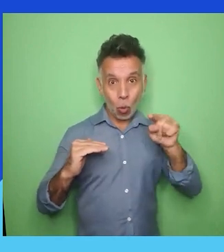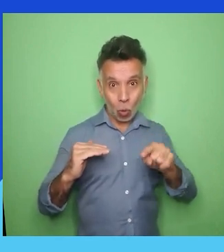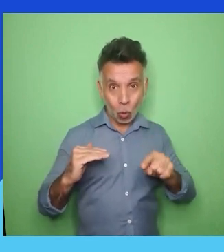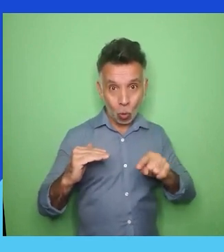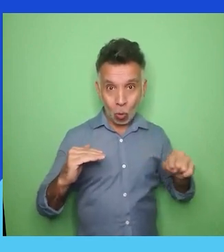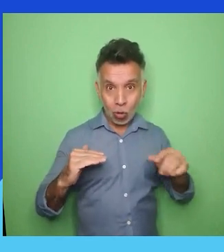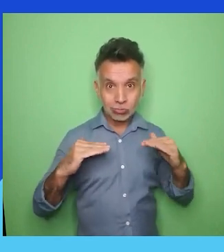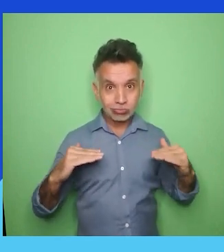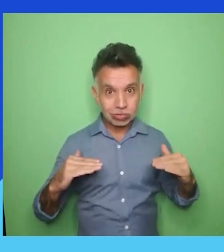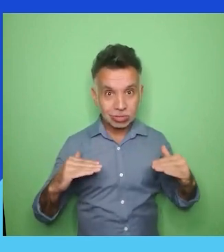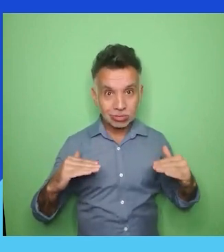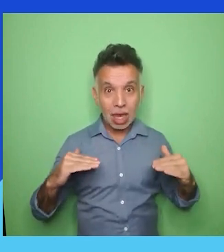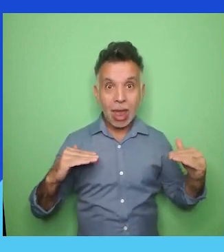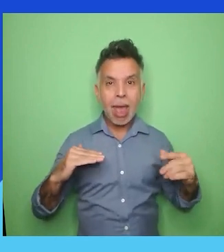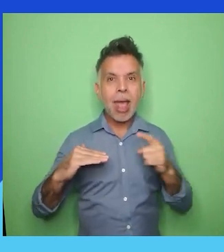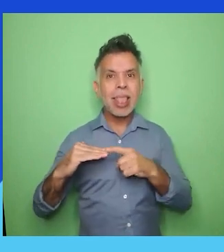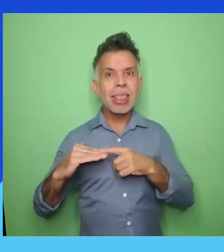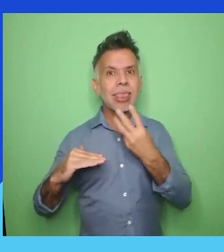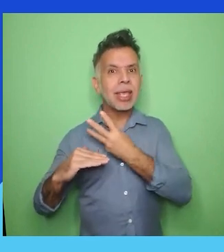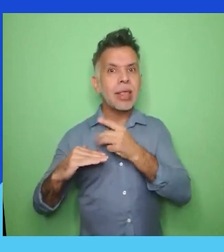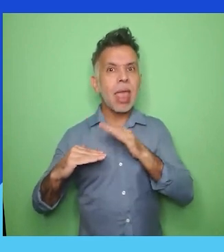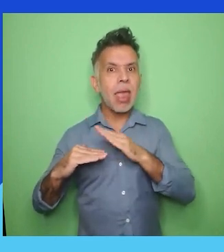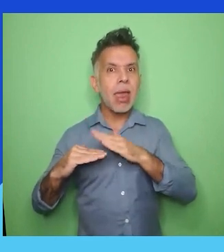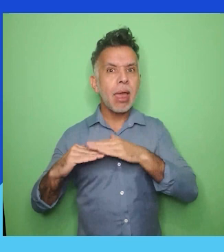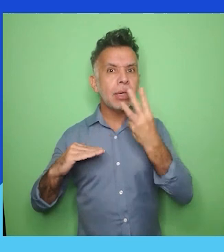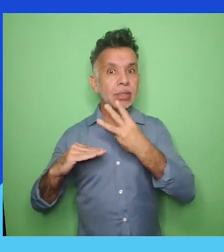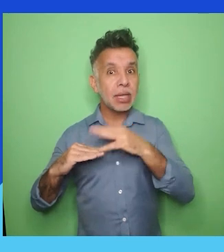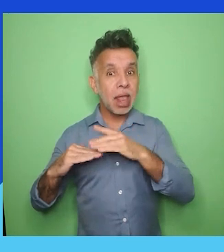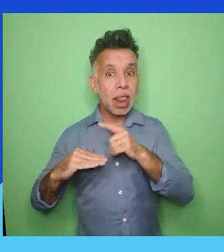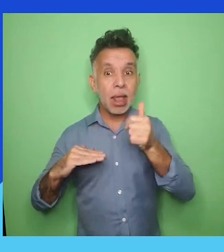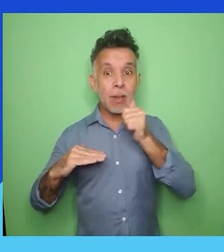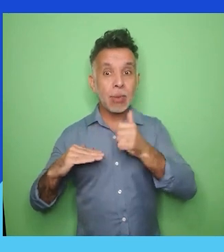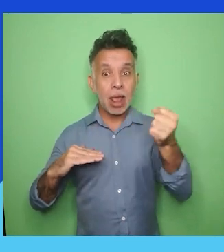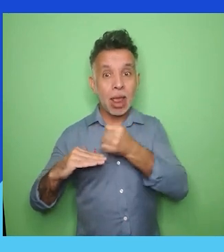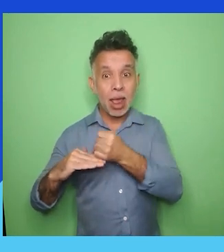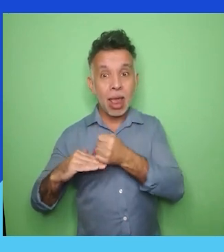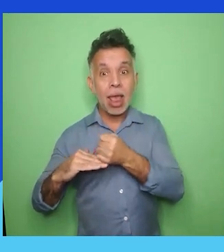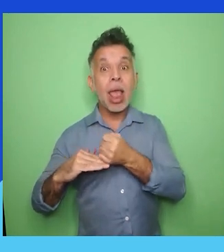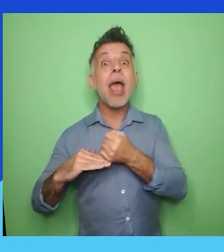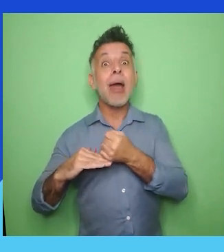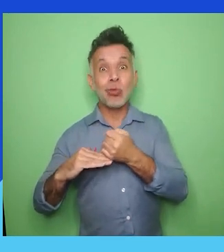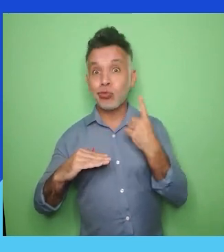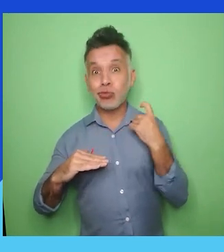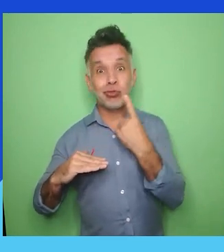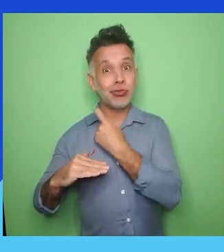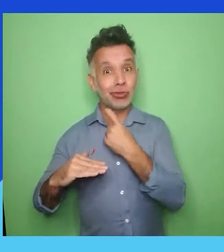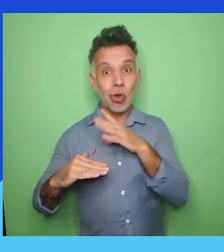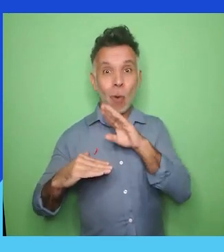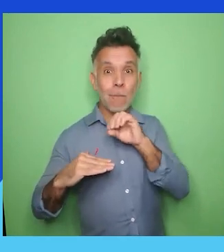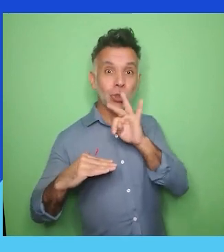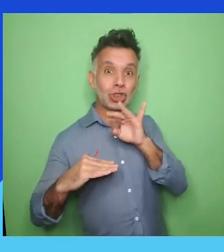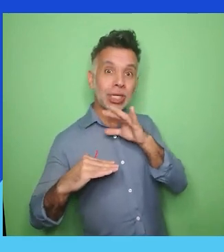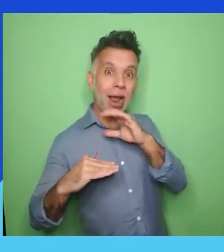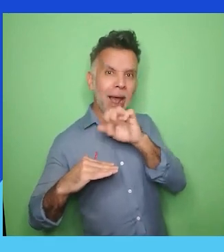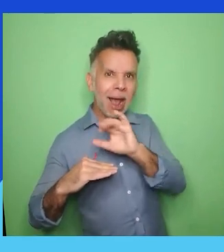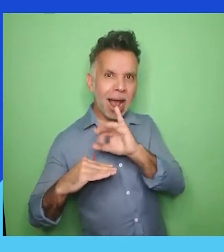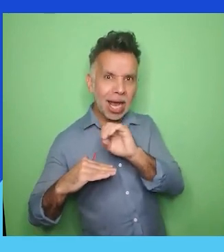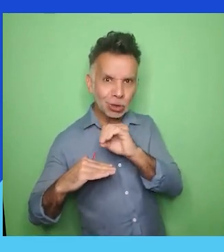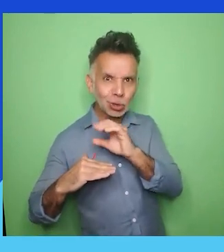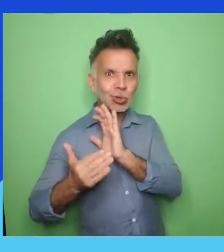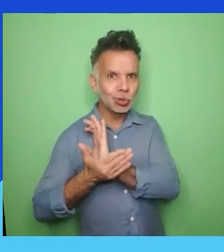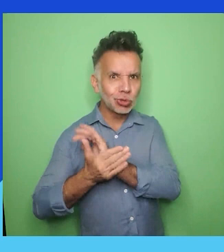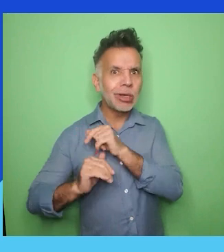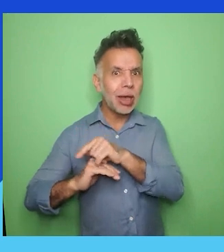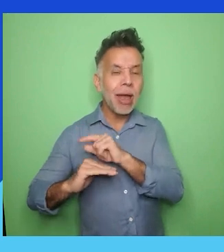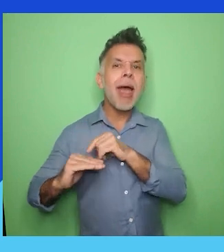trabalhar. Boticário! Meus parabéns aí para o Grupo Boticário. Inaugurando o nosso pódio das melhores empresas para